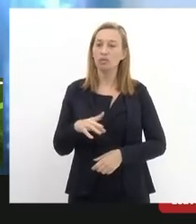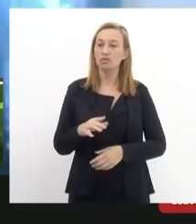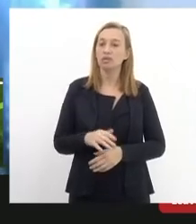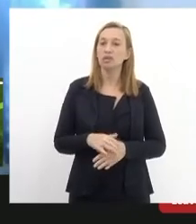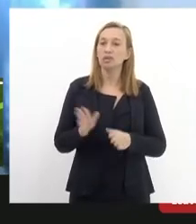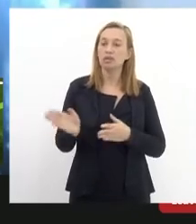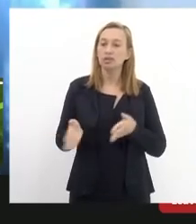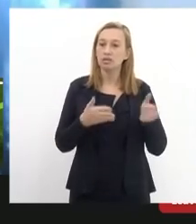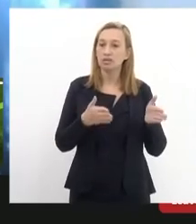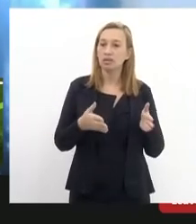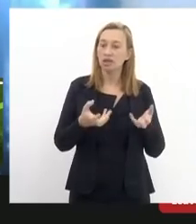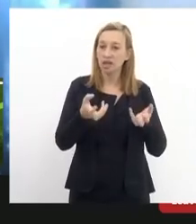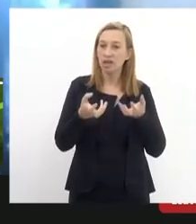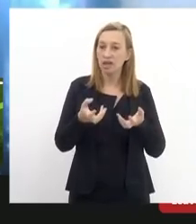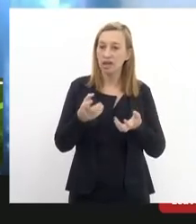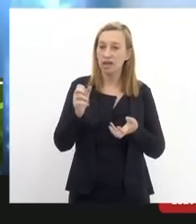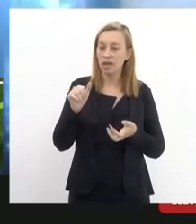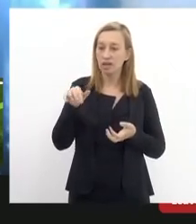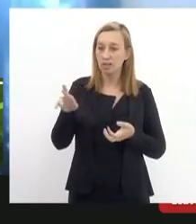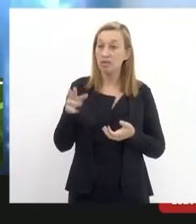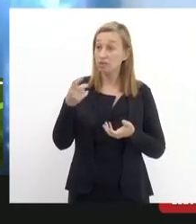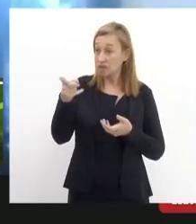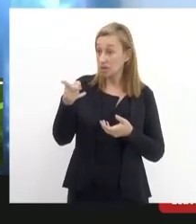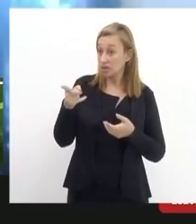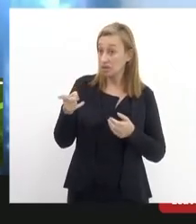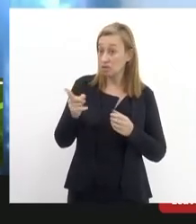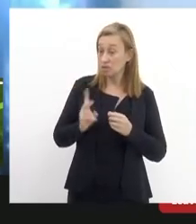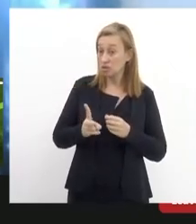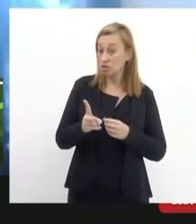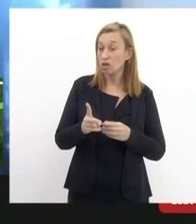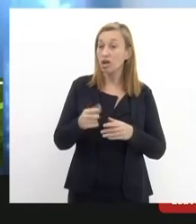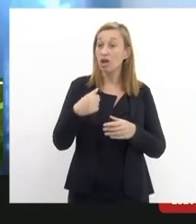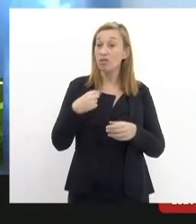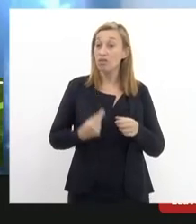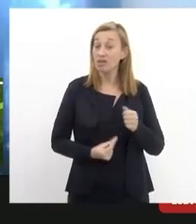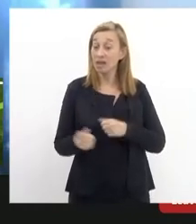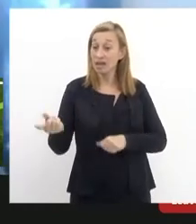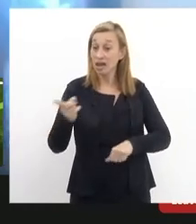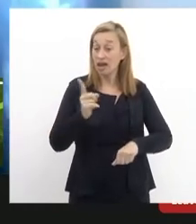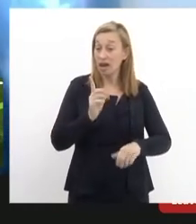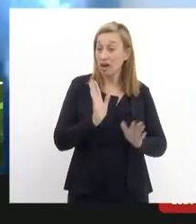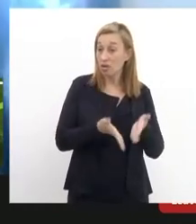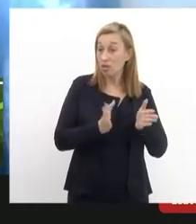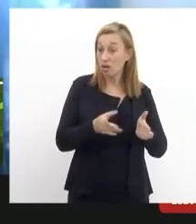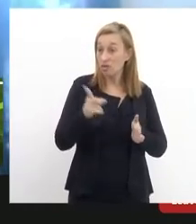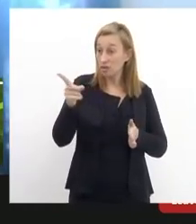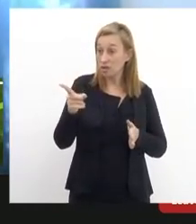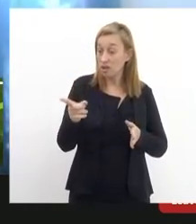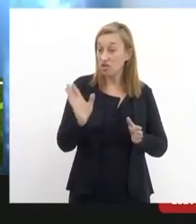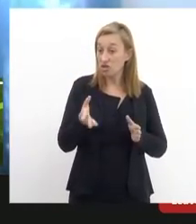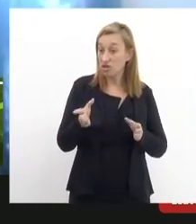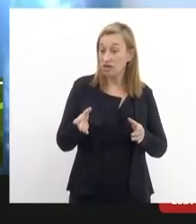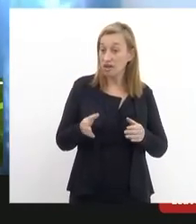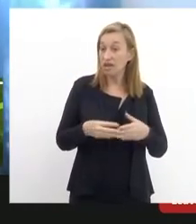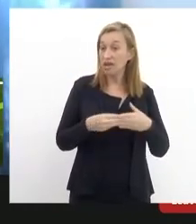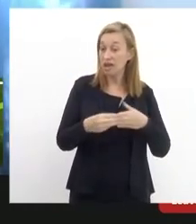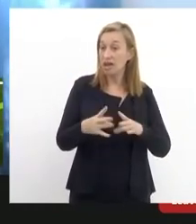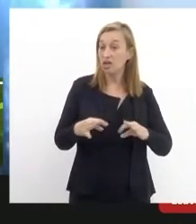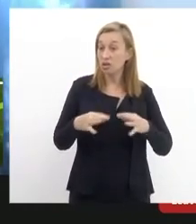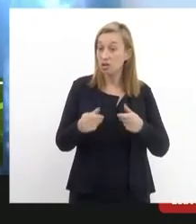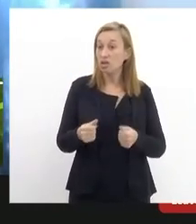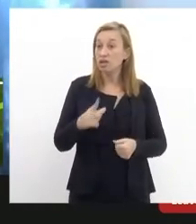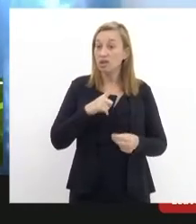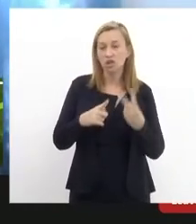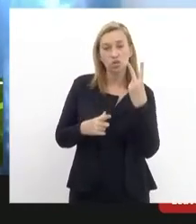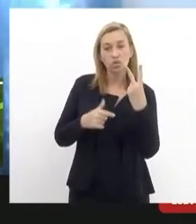Heliomar que você fique na linha porque eu vou ter que dar uma saída agora e você vai coordenar já vendo que nós temos aqui duas